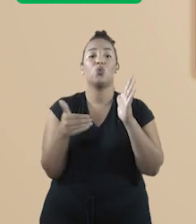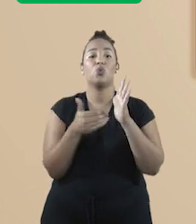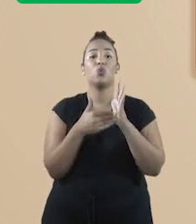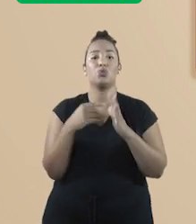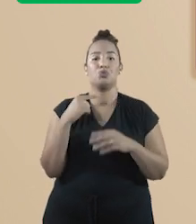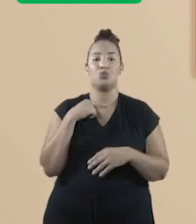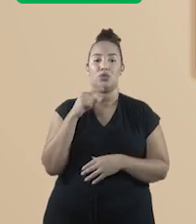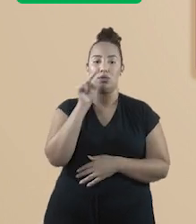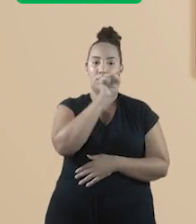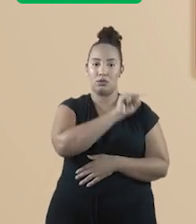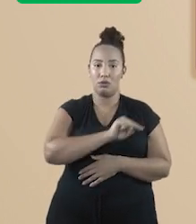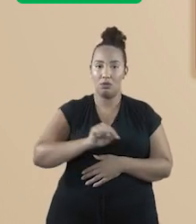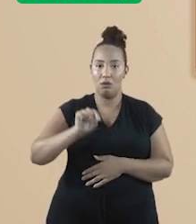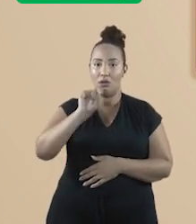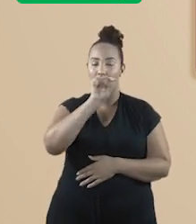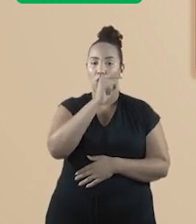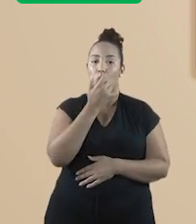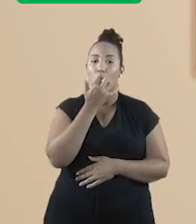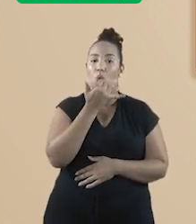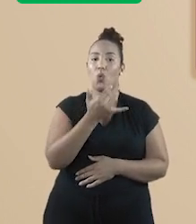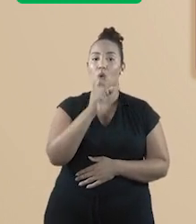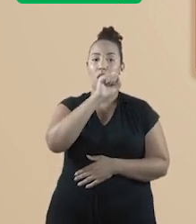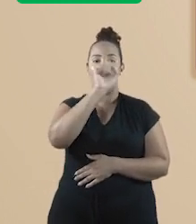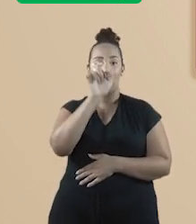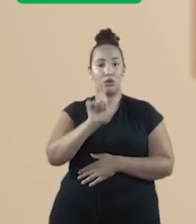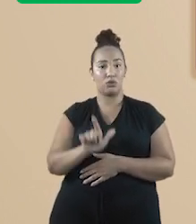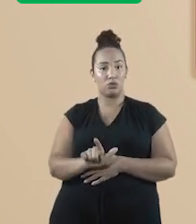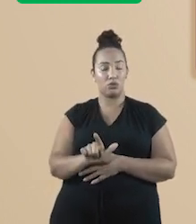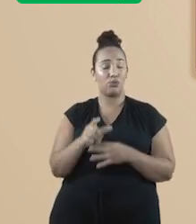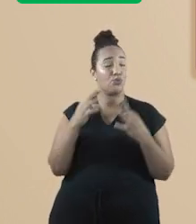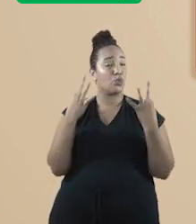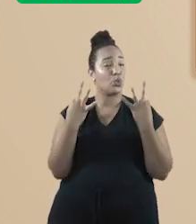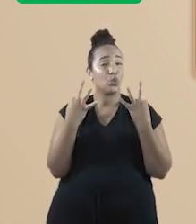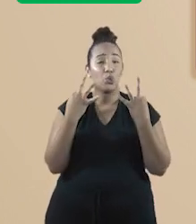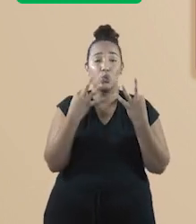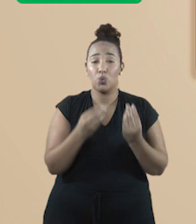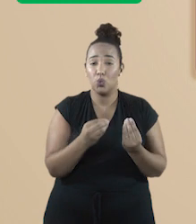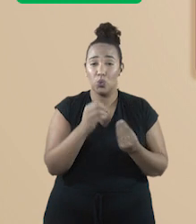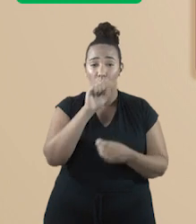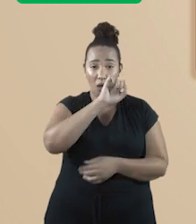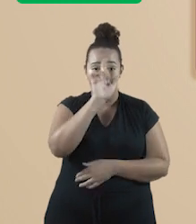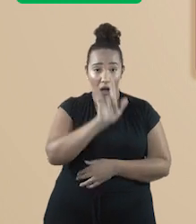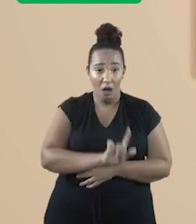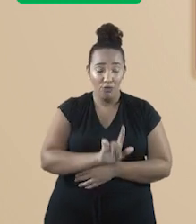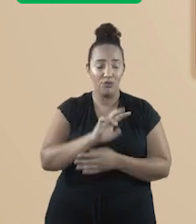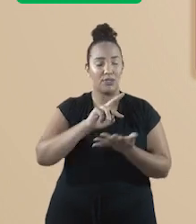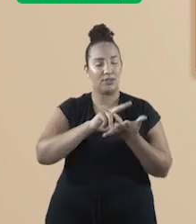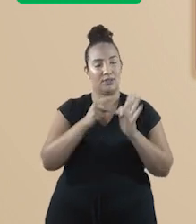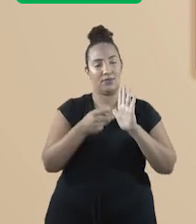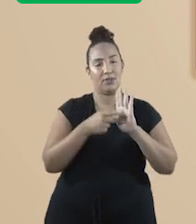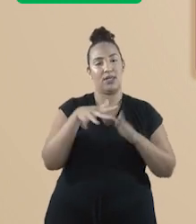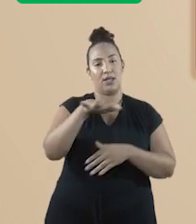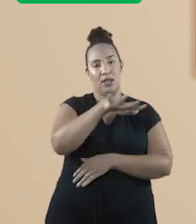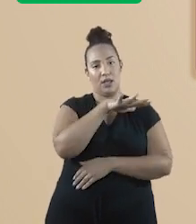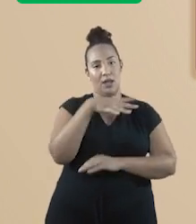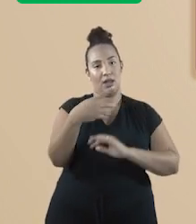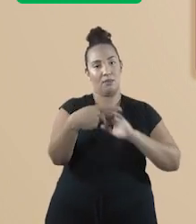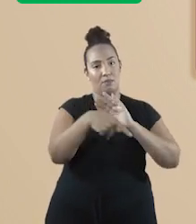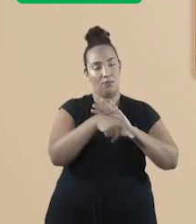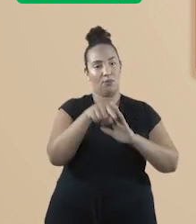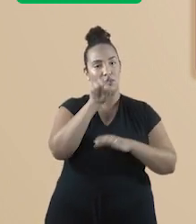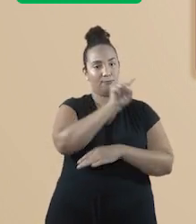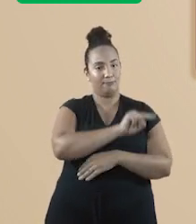temos o círculo azul. Tudo que está em azul representa a área do círculo,